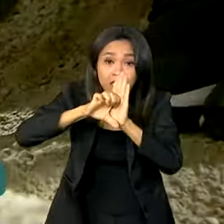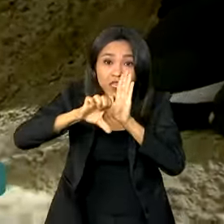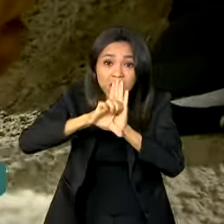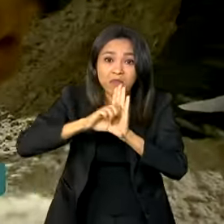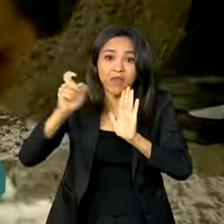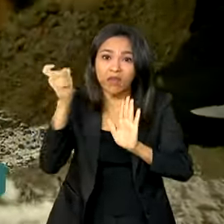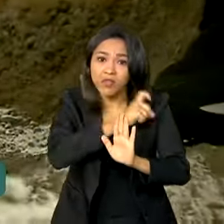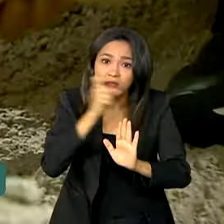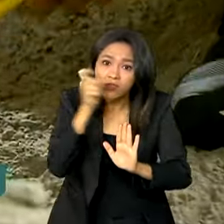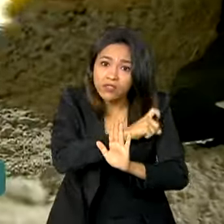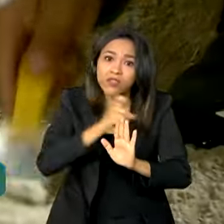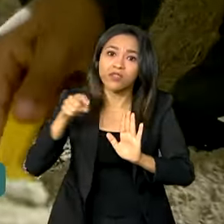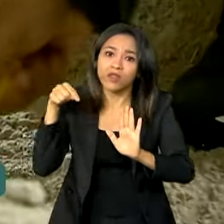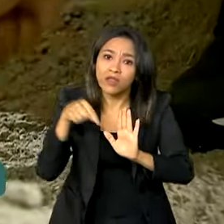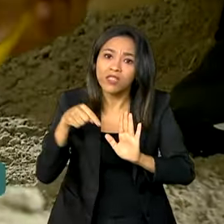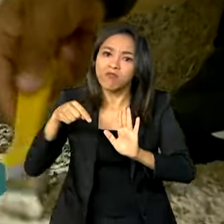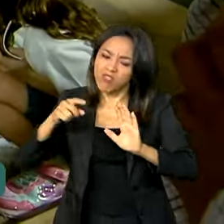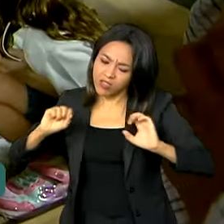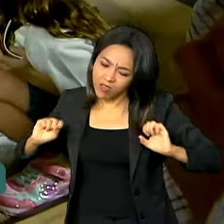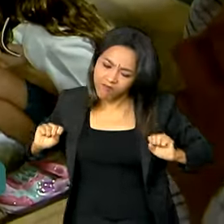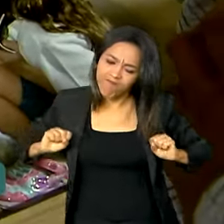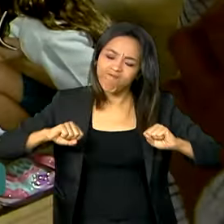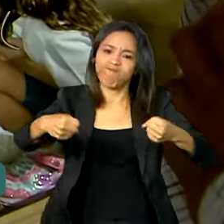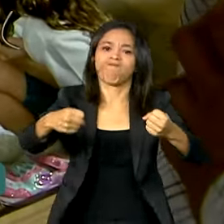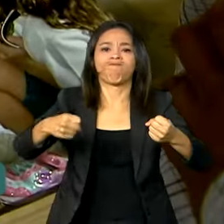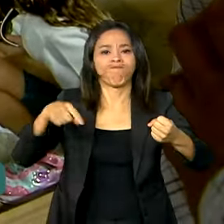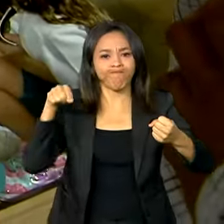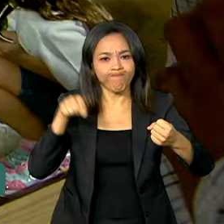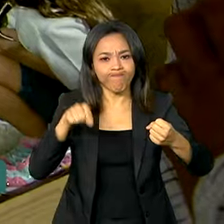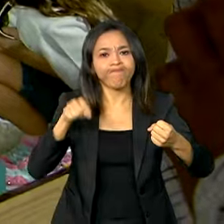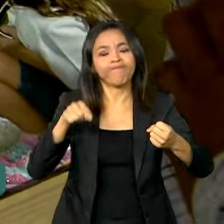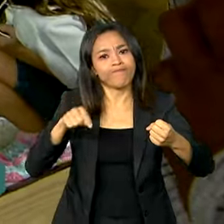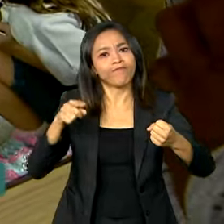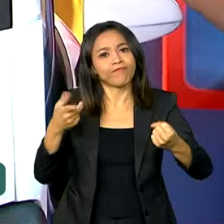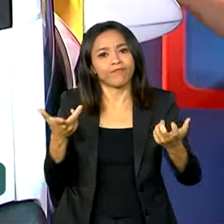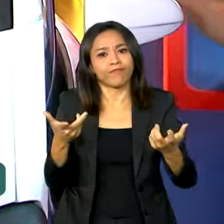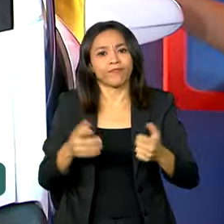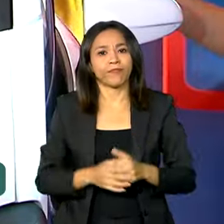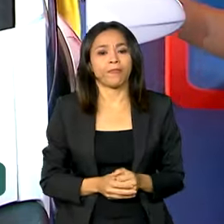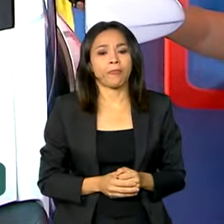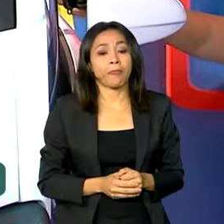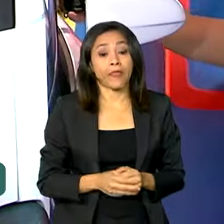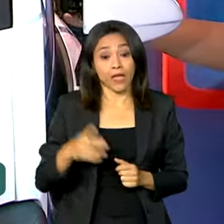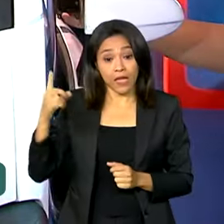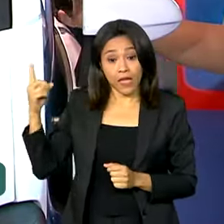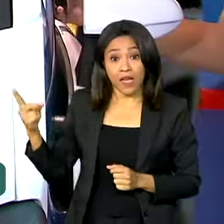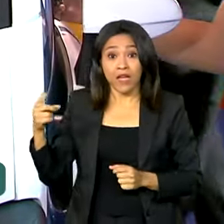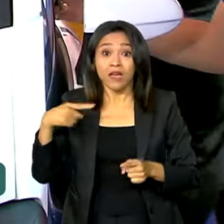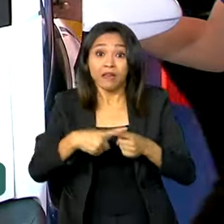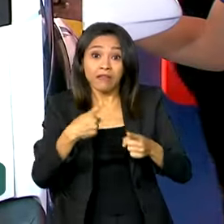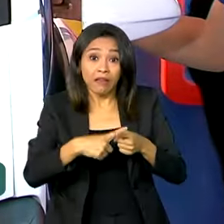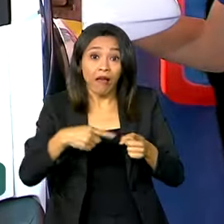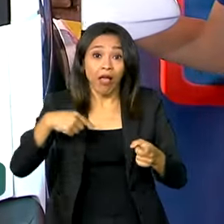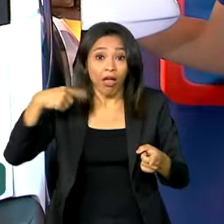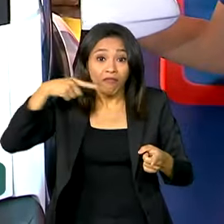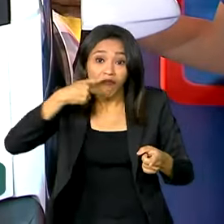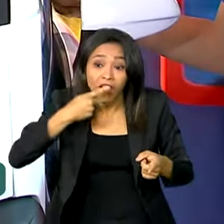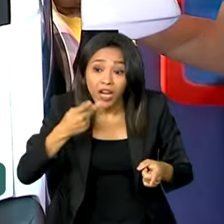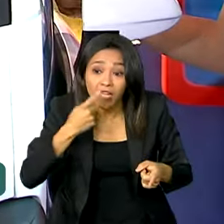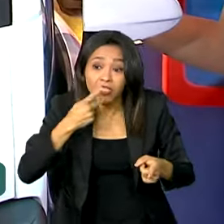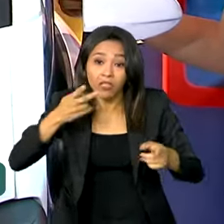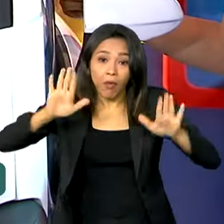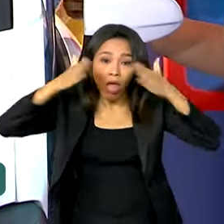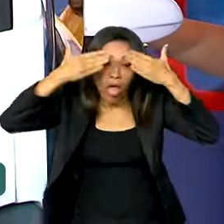mentira, ela possa ser enfrentada com a magnitude que o assunto merece. O negacionismo precisa virar a página,